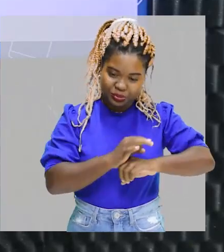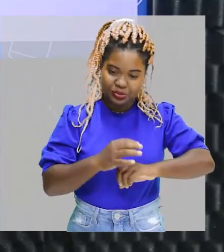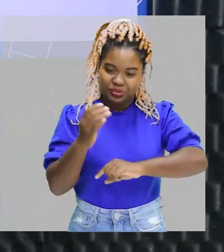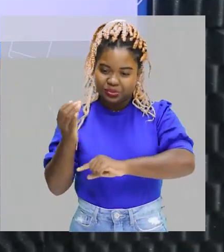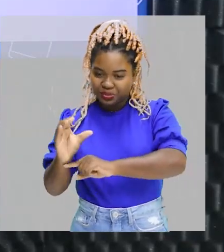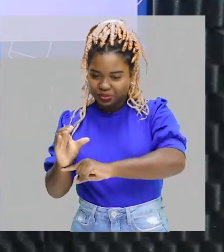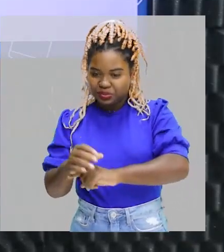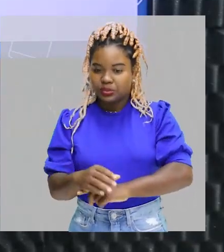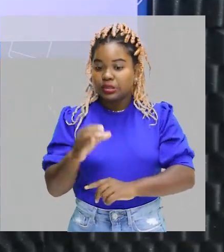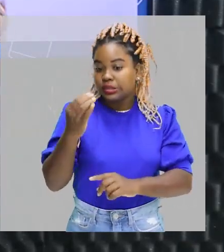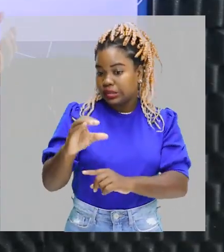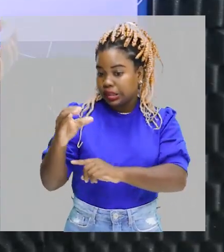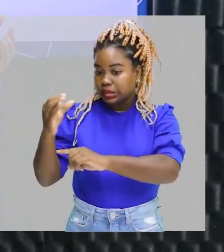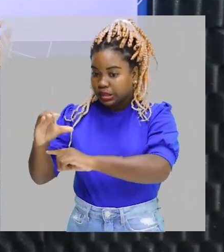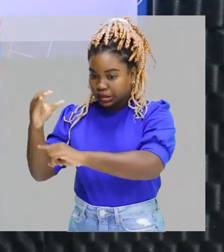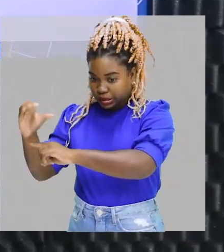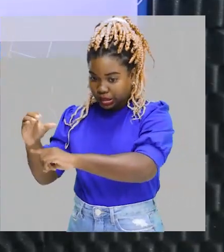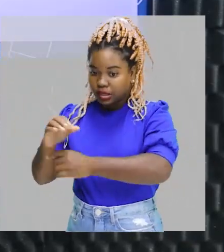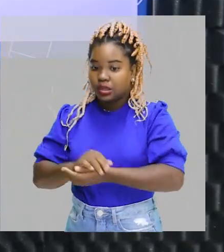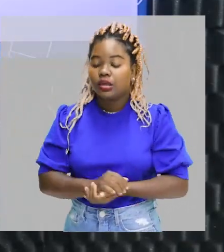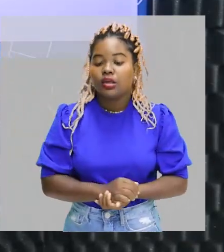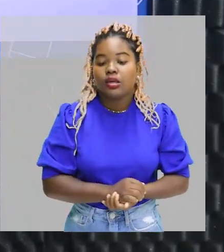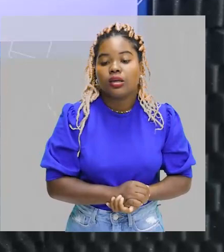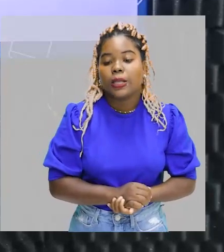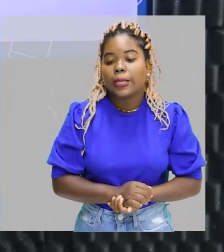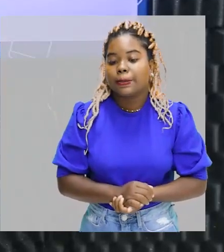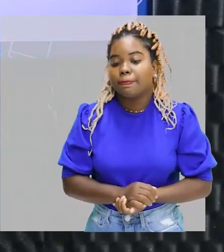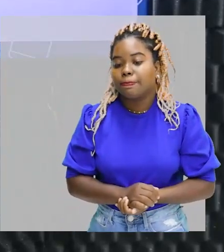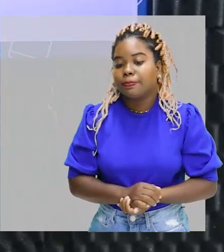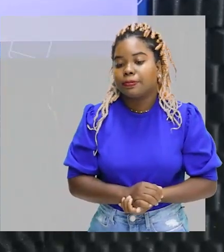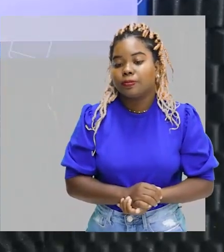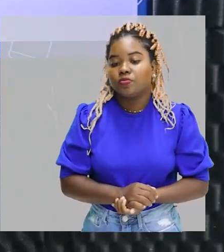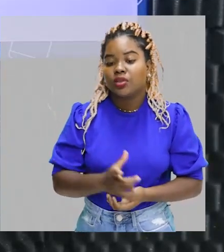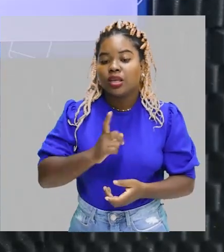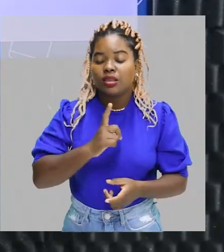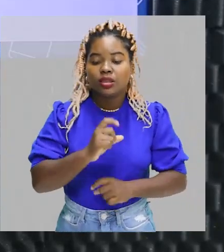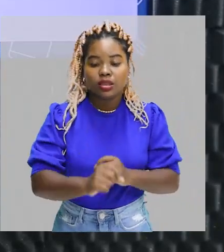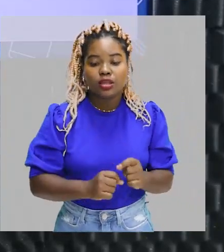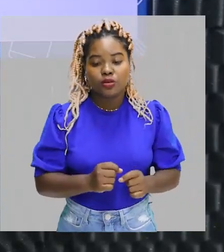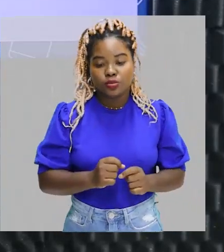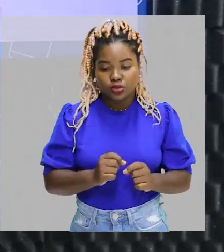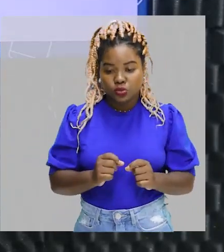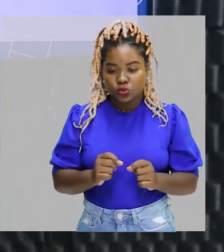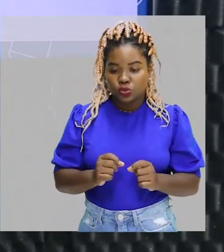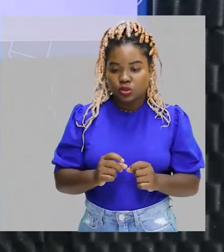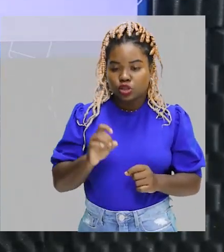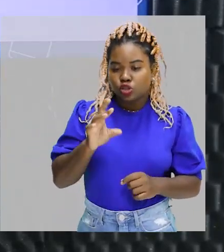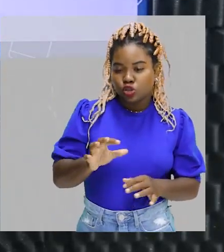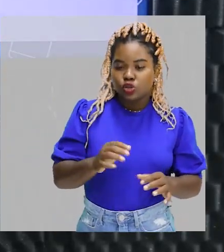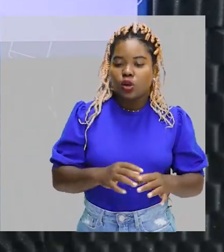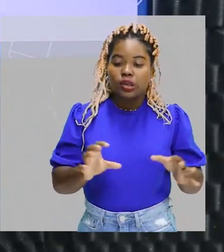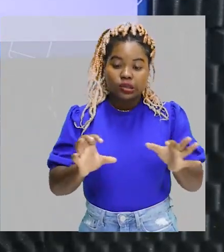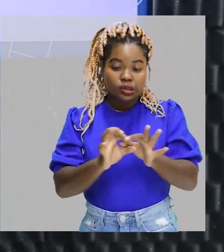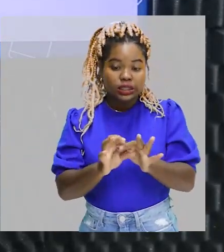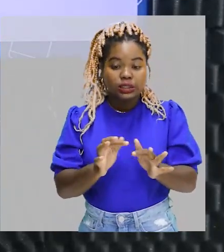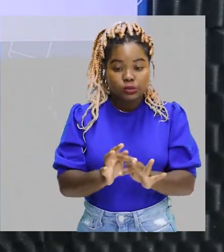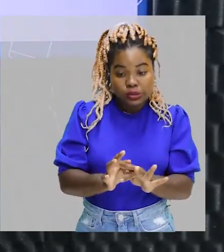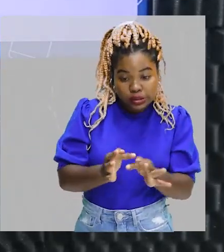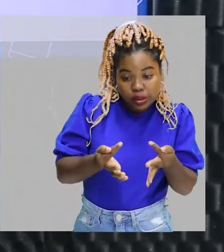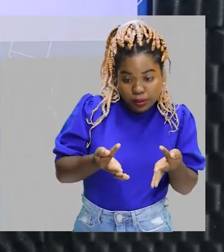carbono, porque eu tenho o but. Entre os carbonos, somente ligações simples,